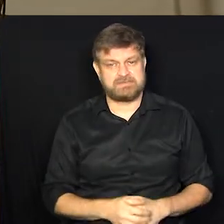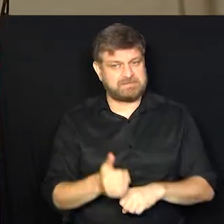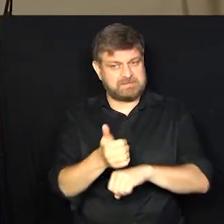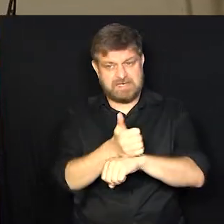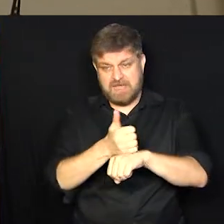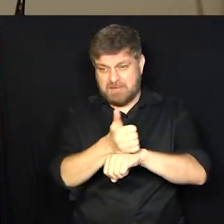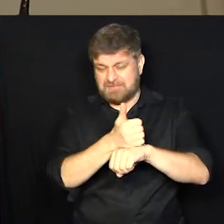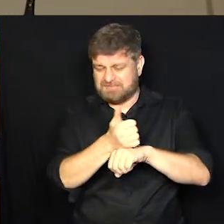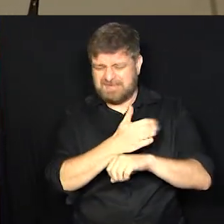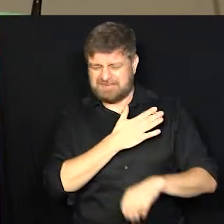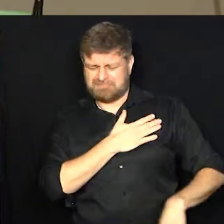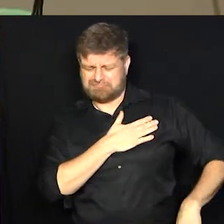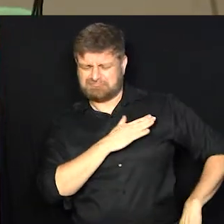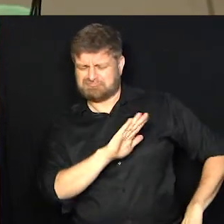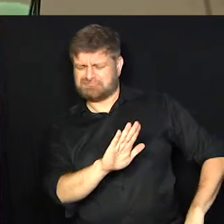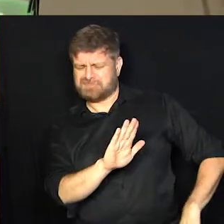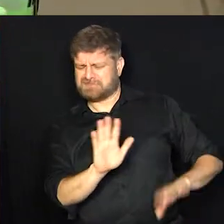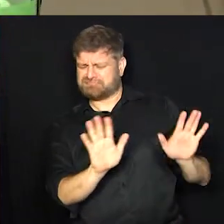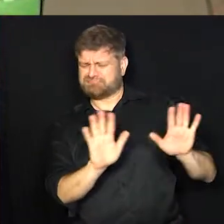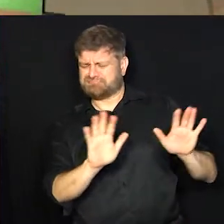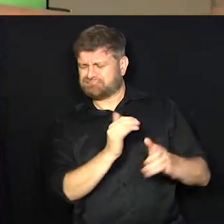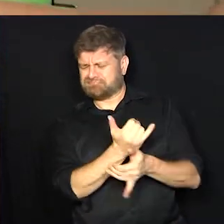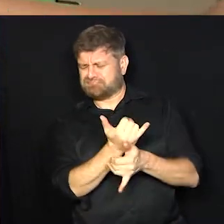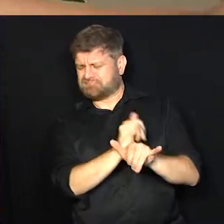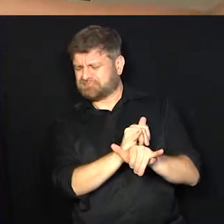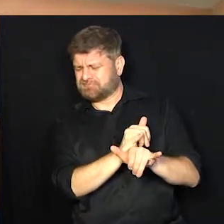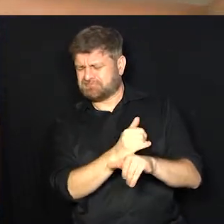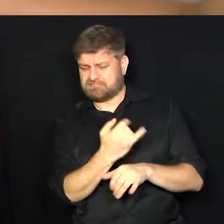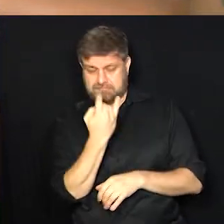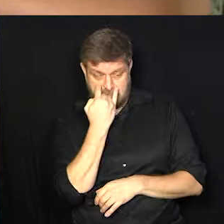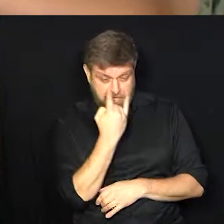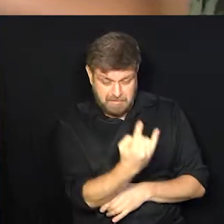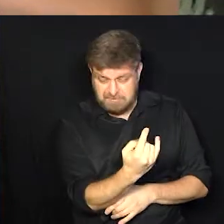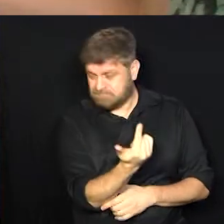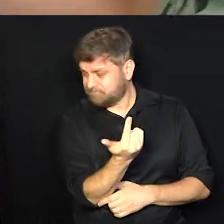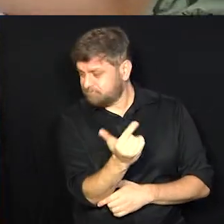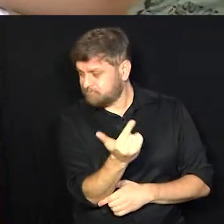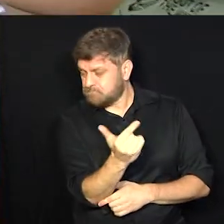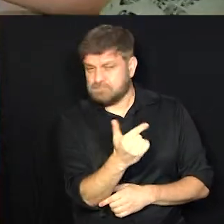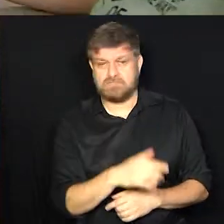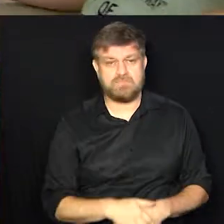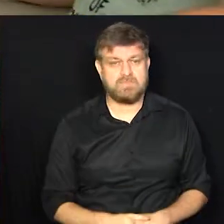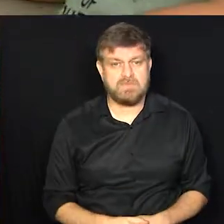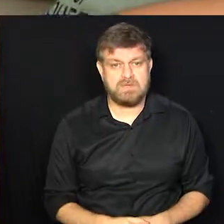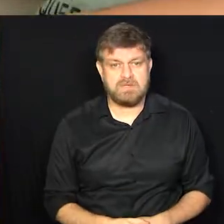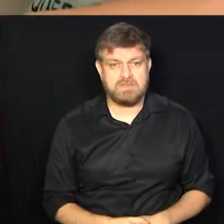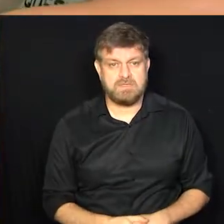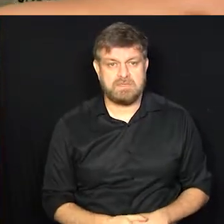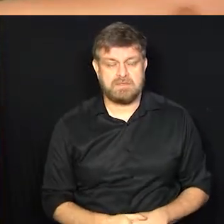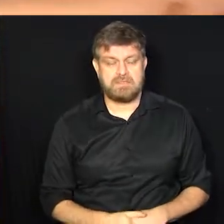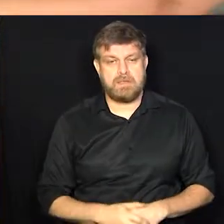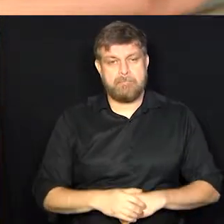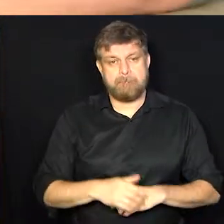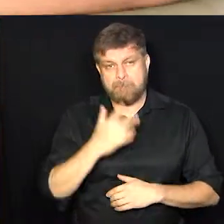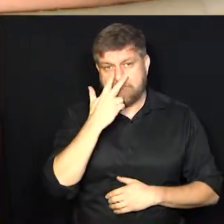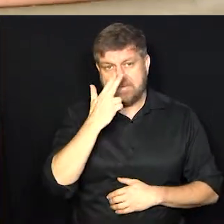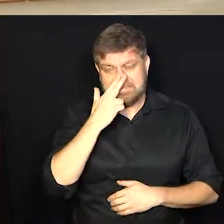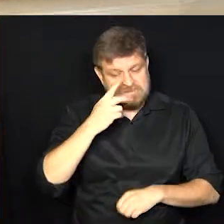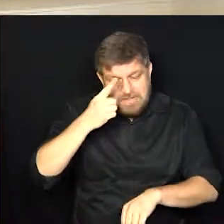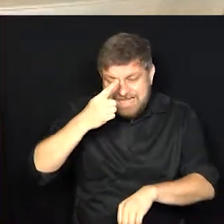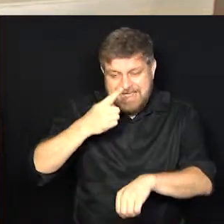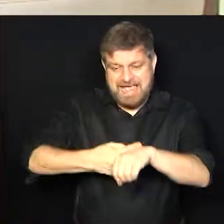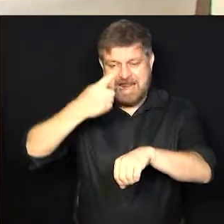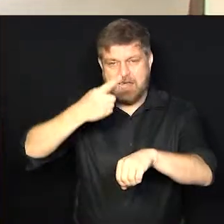profissional gosta. O que a pessoa está ali interessada. É mais uma válvula de escape do momento.